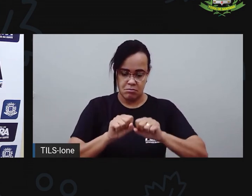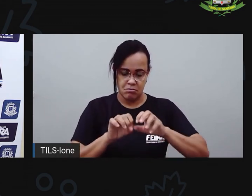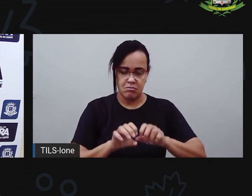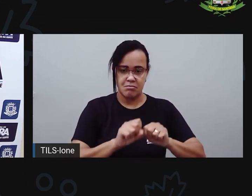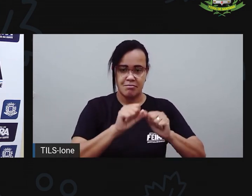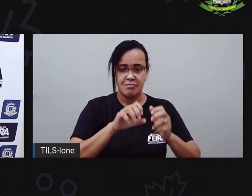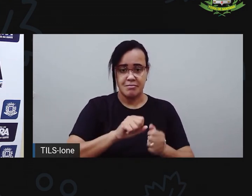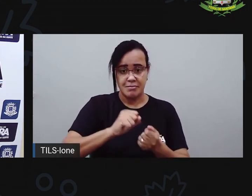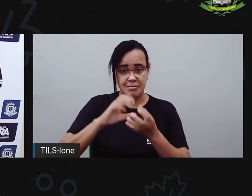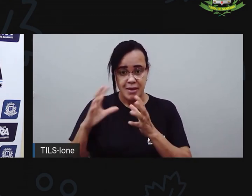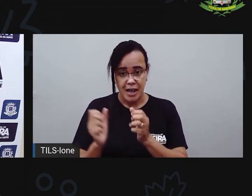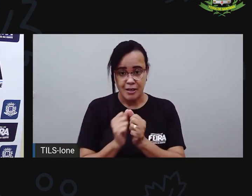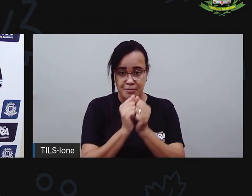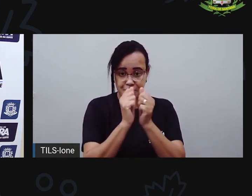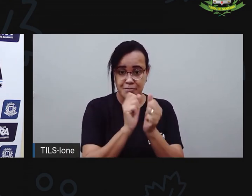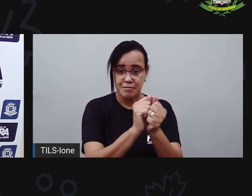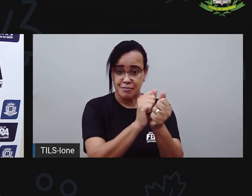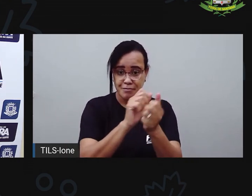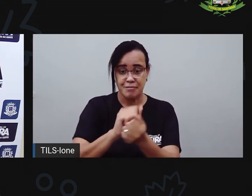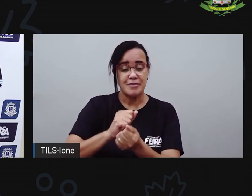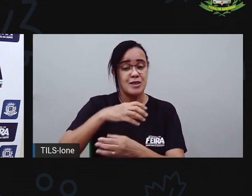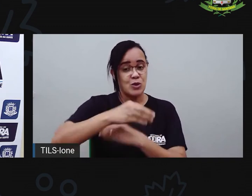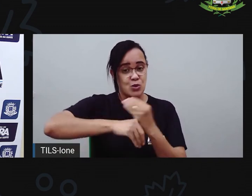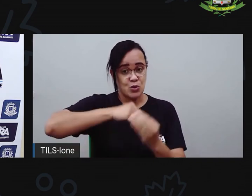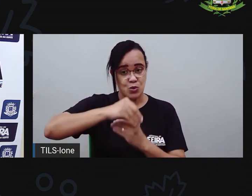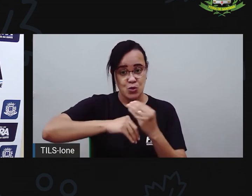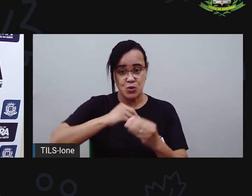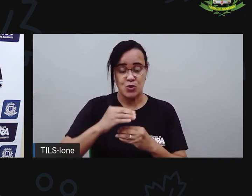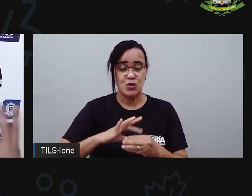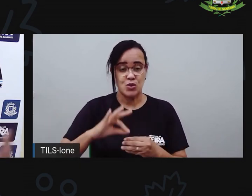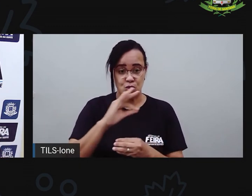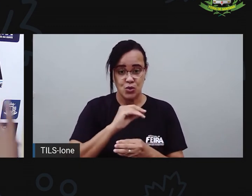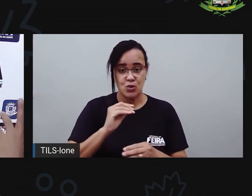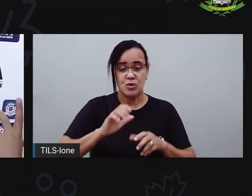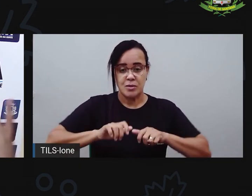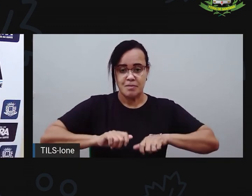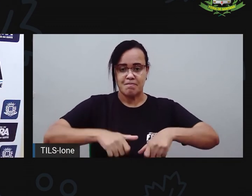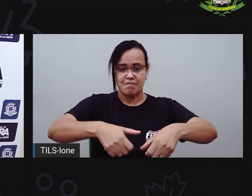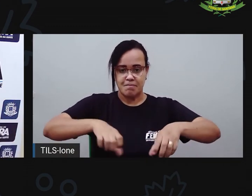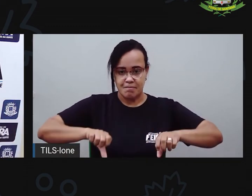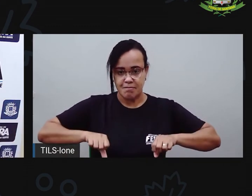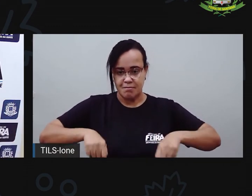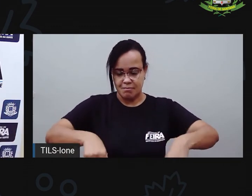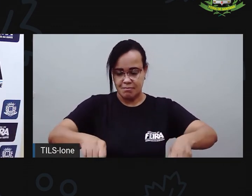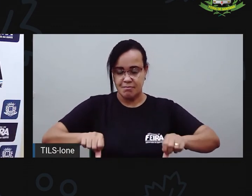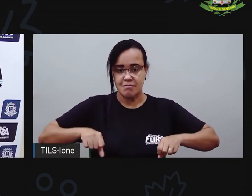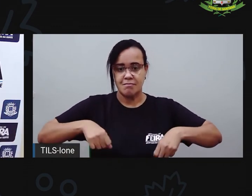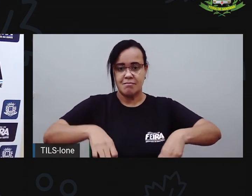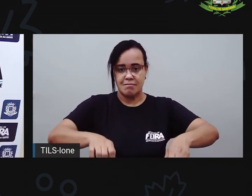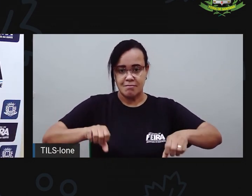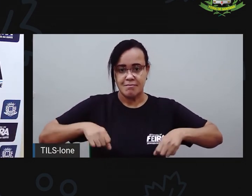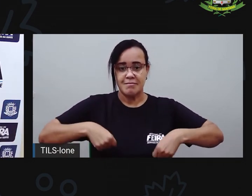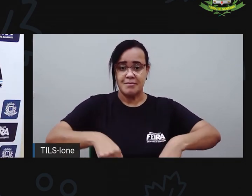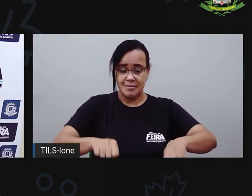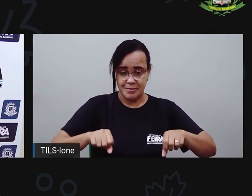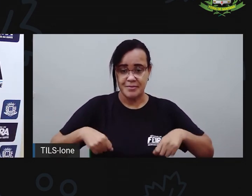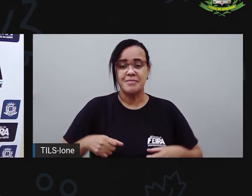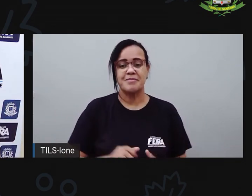para juntar os ingredientes, né? E aí, depois ela abriu no rolo porque senão a massa fica muito endurecida